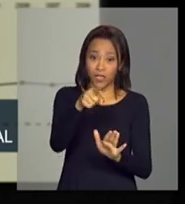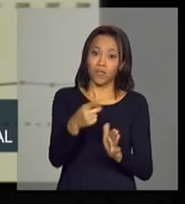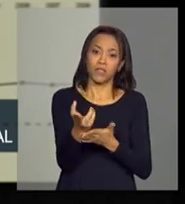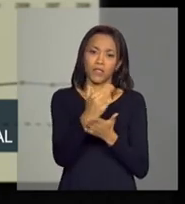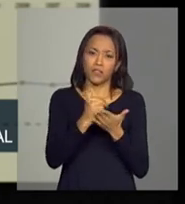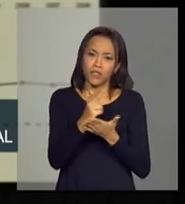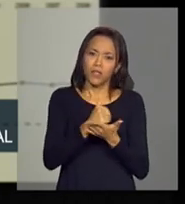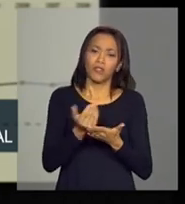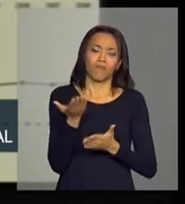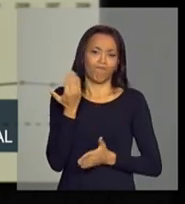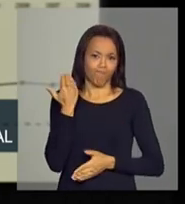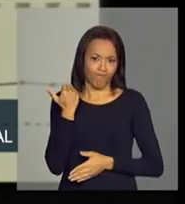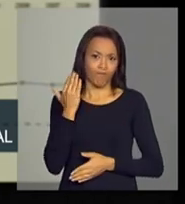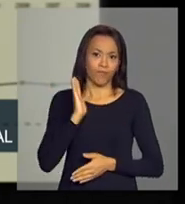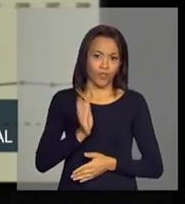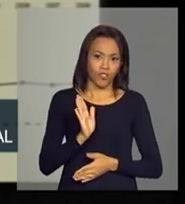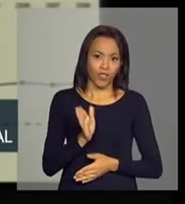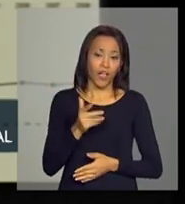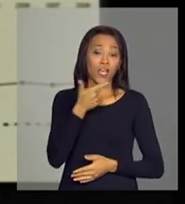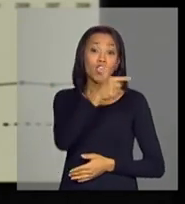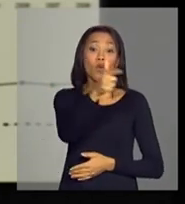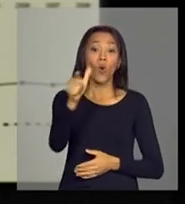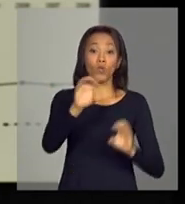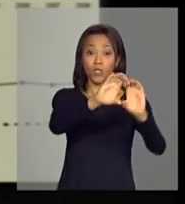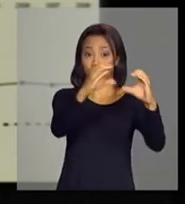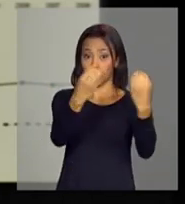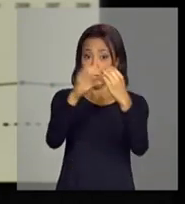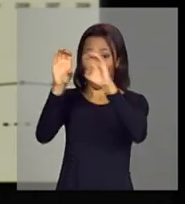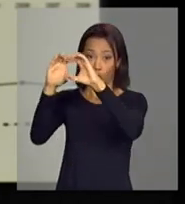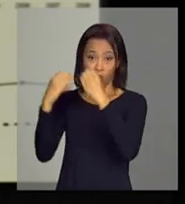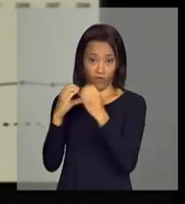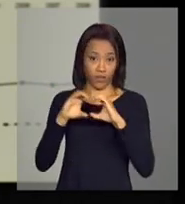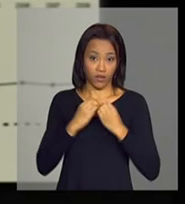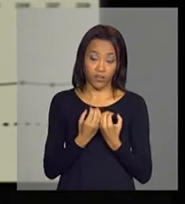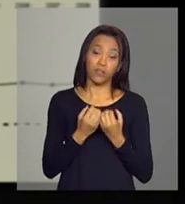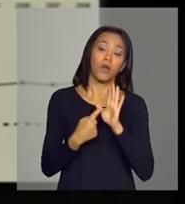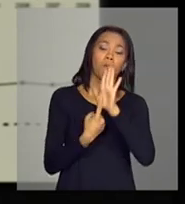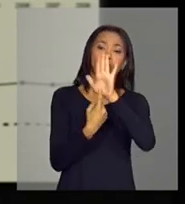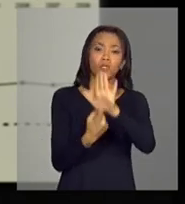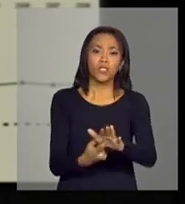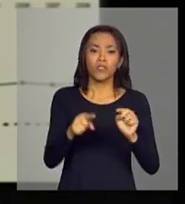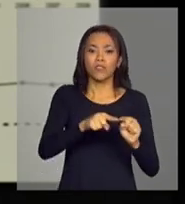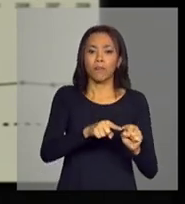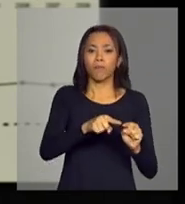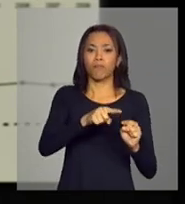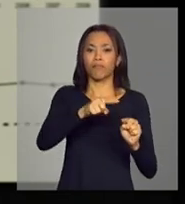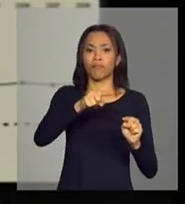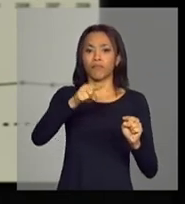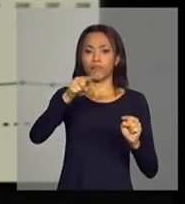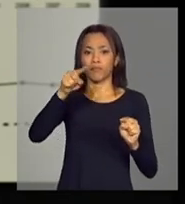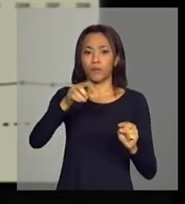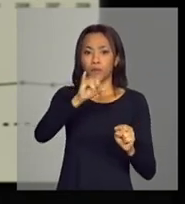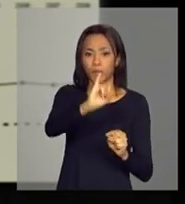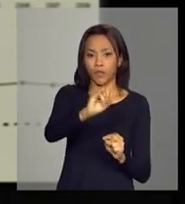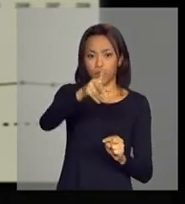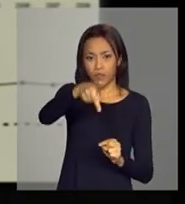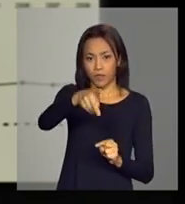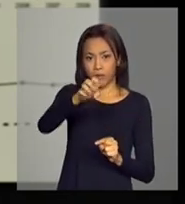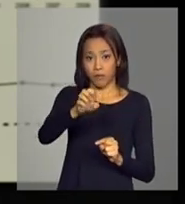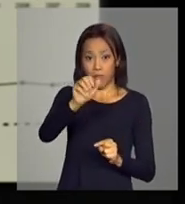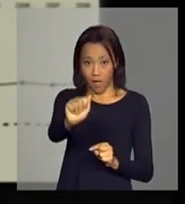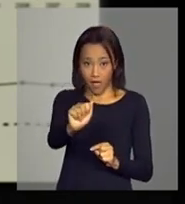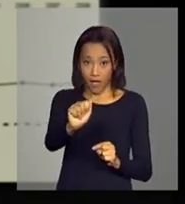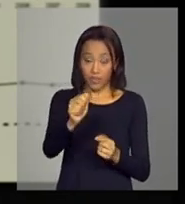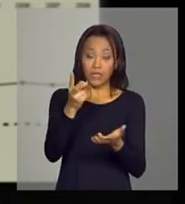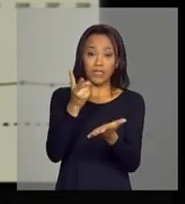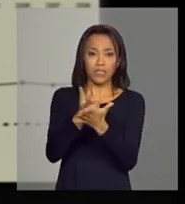vez, em momentos anteriores, nas outras conferências, mostrando essa projeção do IPEA, que mostra que mantido o ritmo de desconcentração,